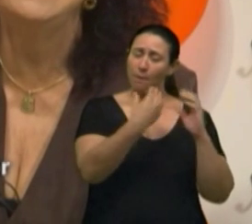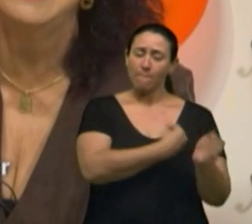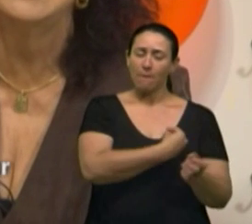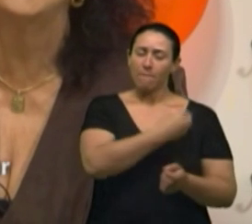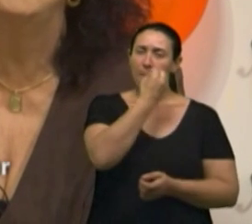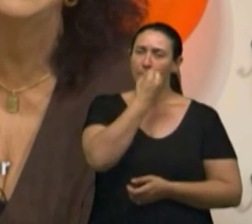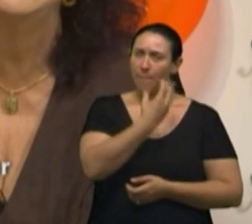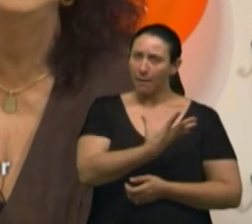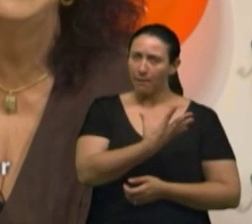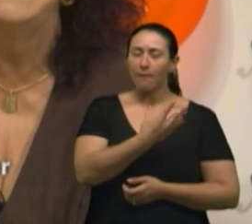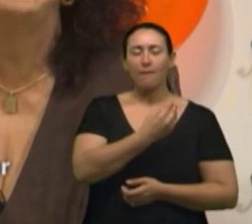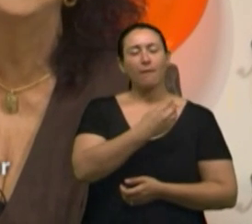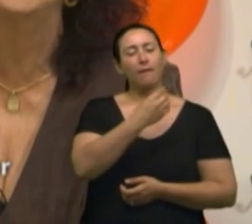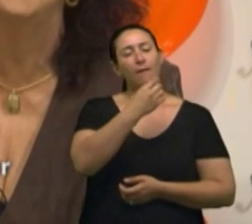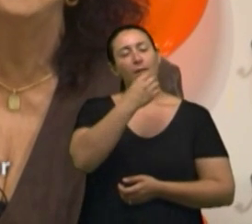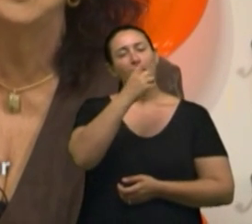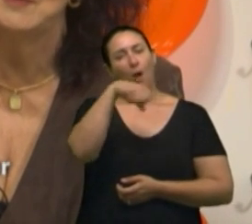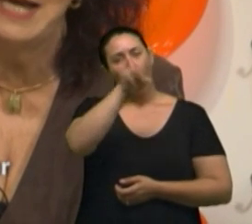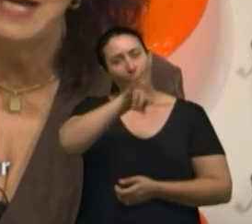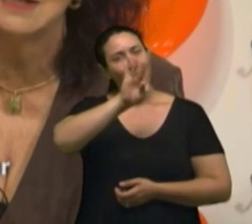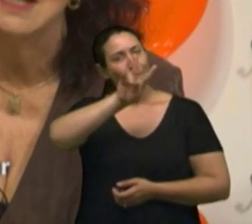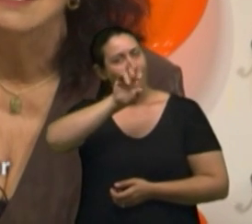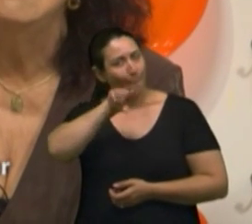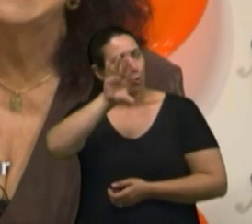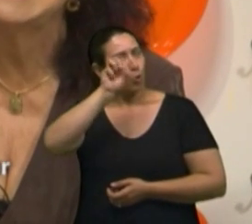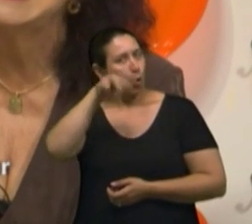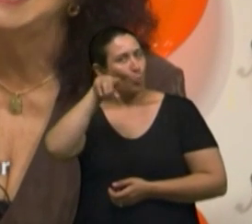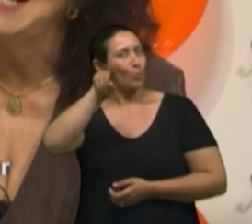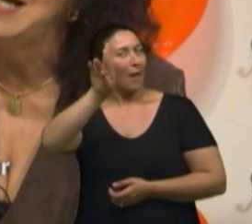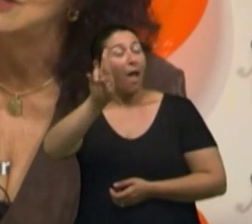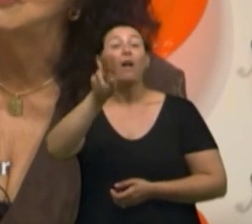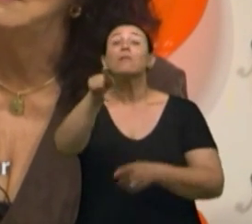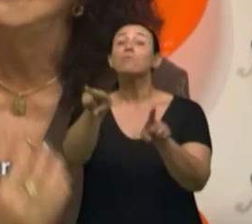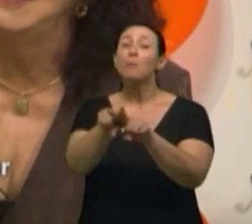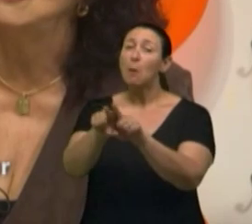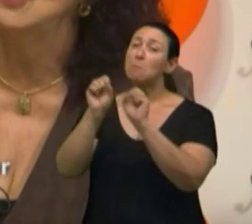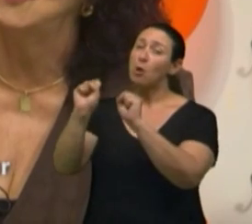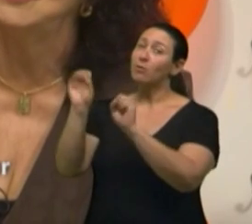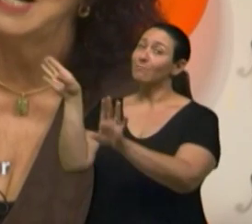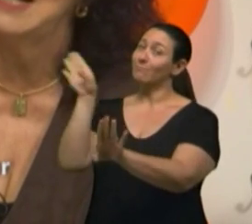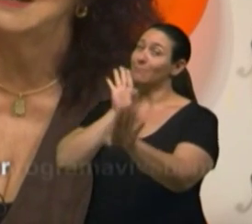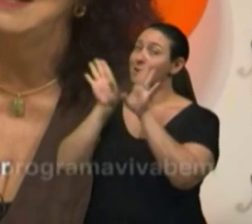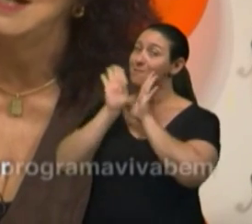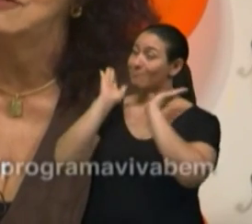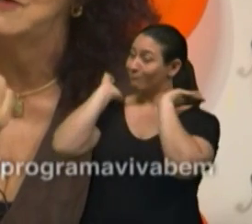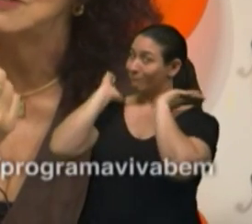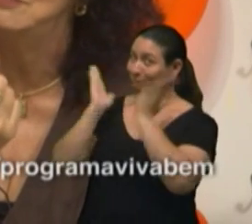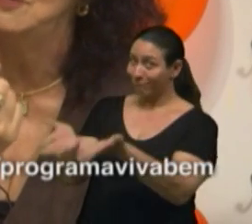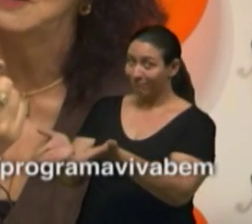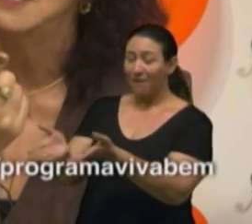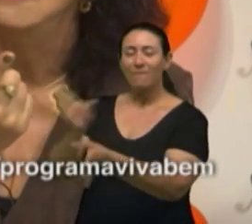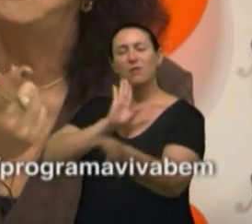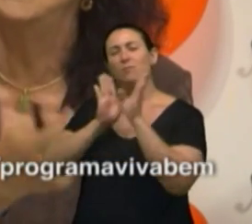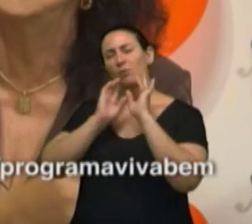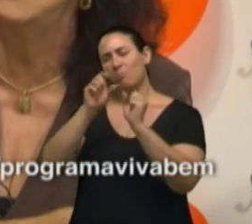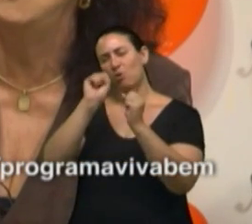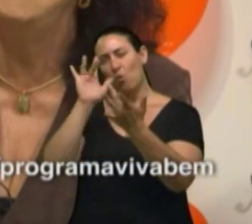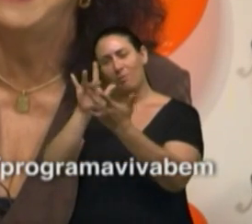vivabem.tv.com.br. Mas, claro, também vai nos encontrar aqui lá no facebook